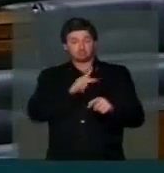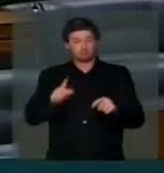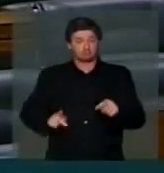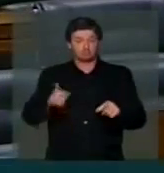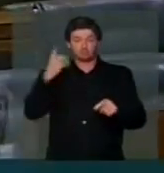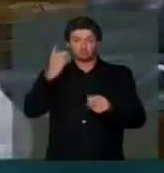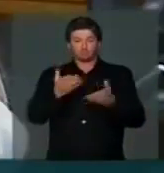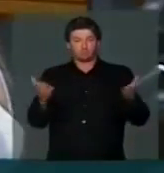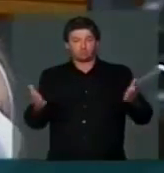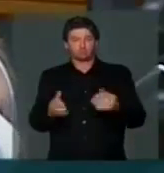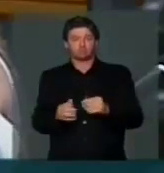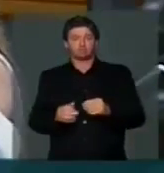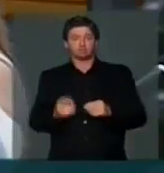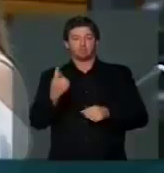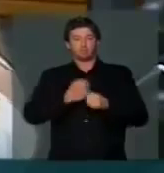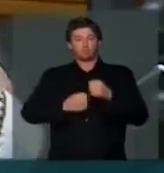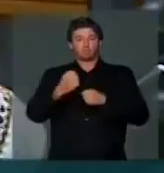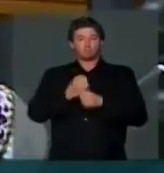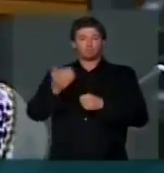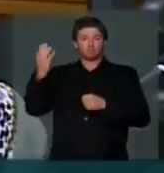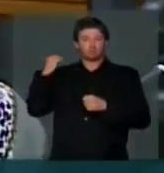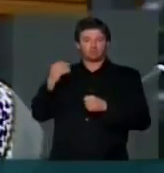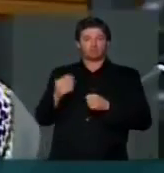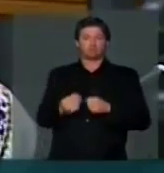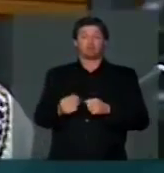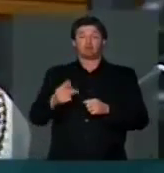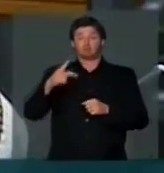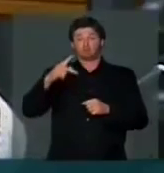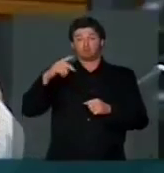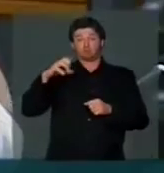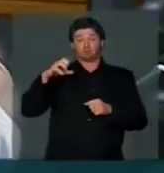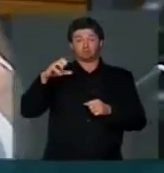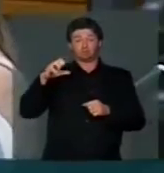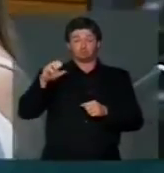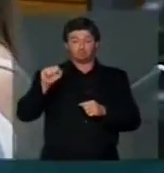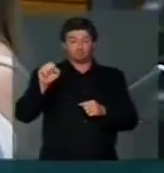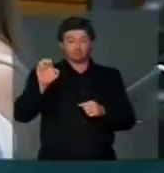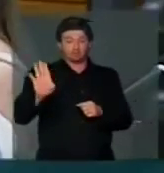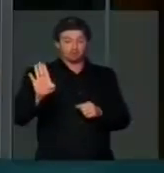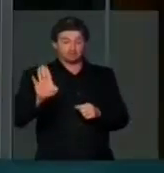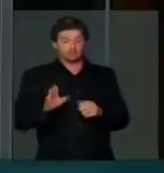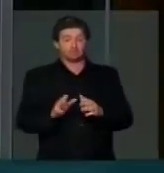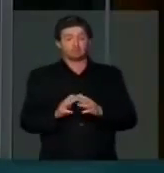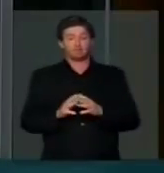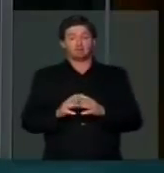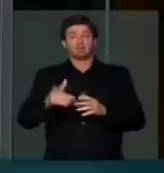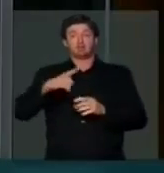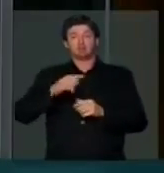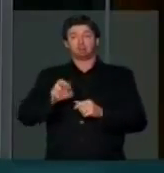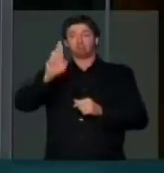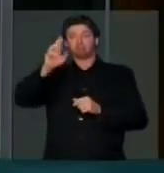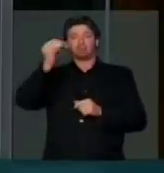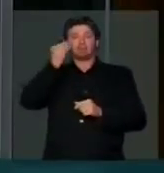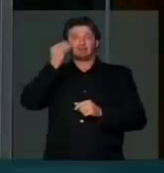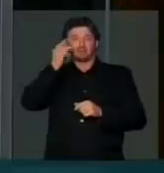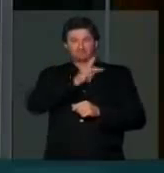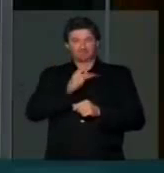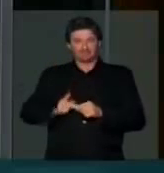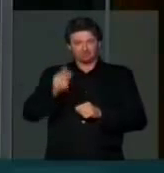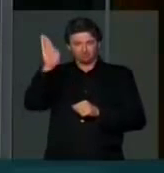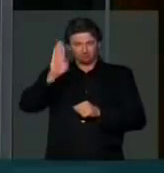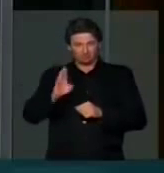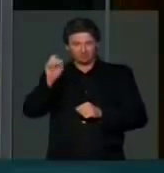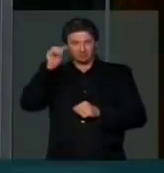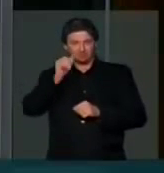Exatamente um ano atrás, o Partido Socialista Brasileiro tinha uma candidata a presidente da República